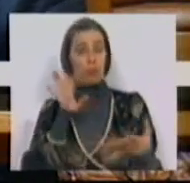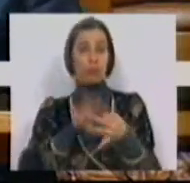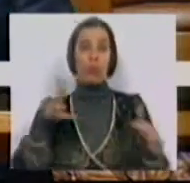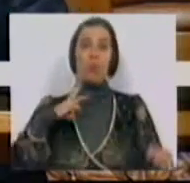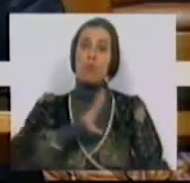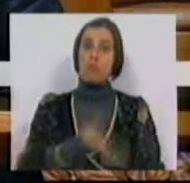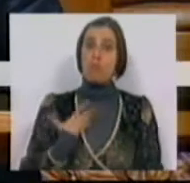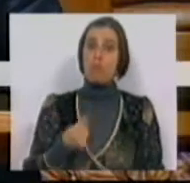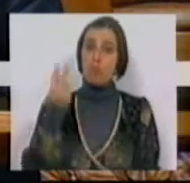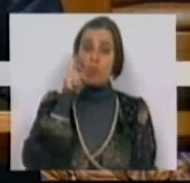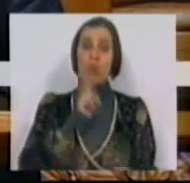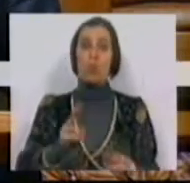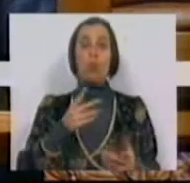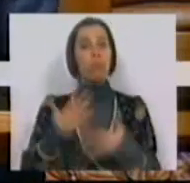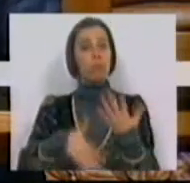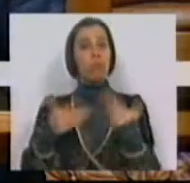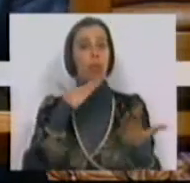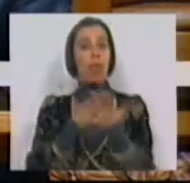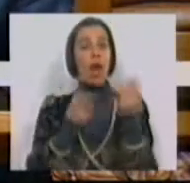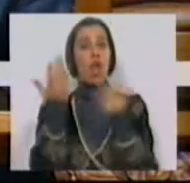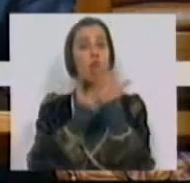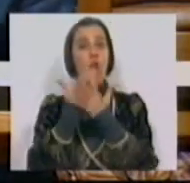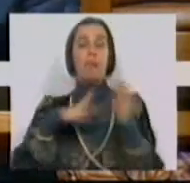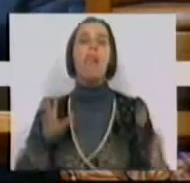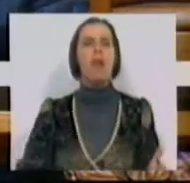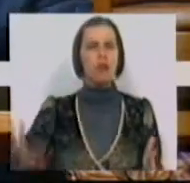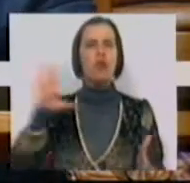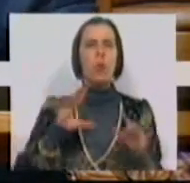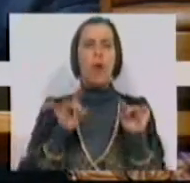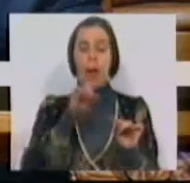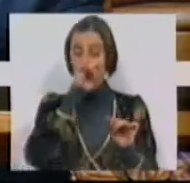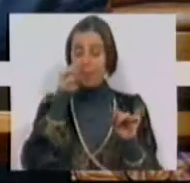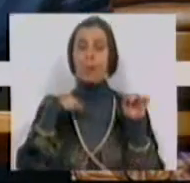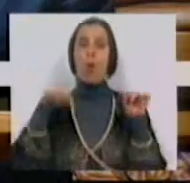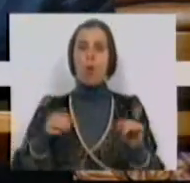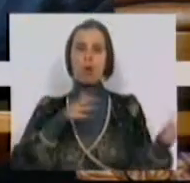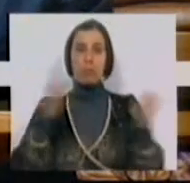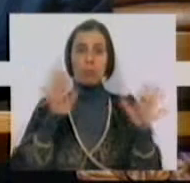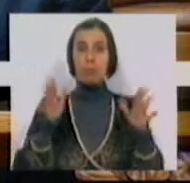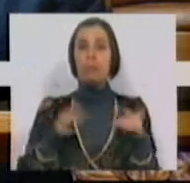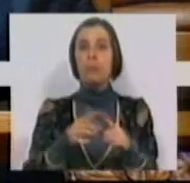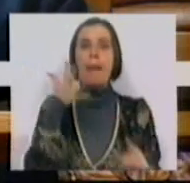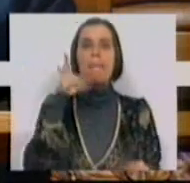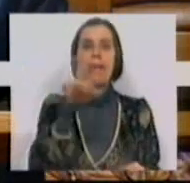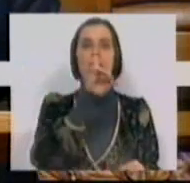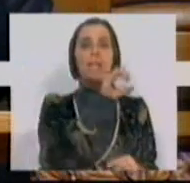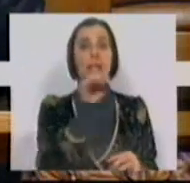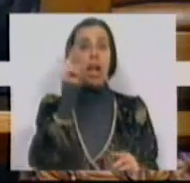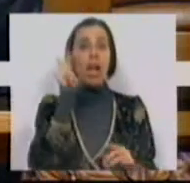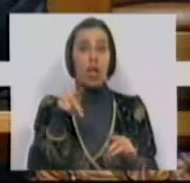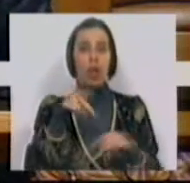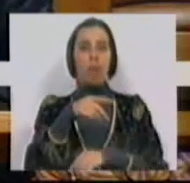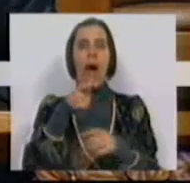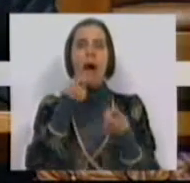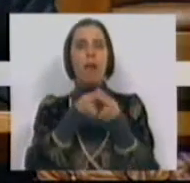no mundo, e a mola impulsionadora da economia nacional. Temos hoje cerca de 1.600 km